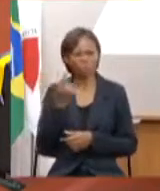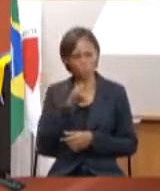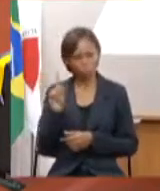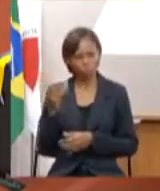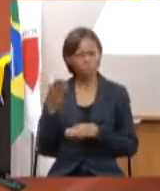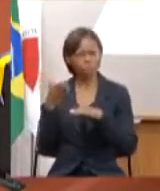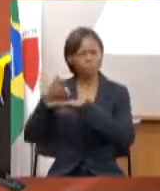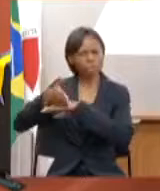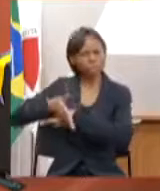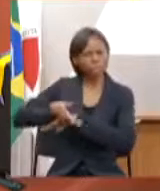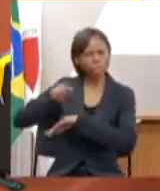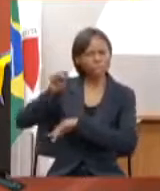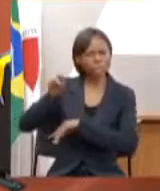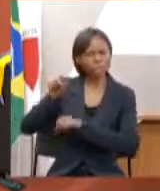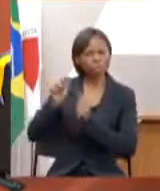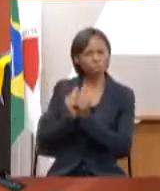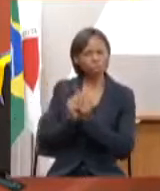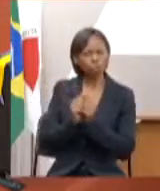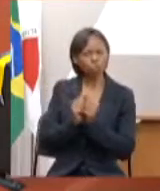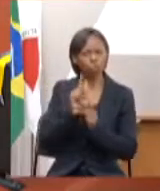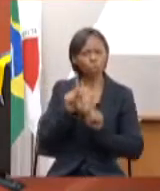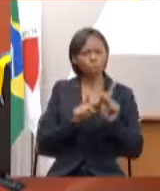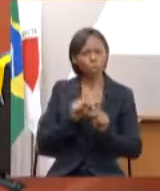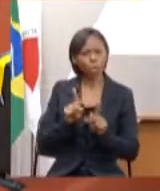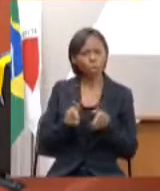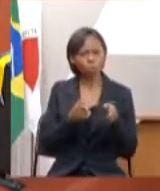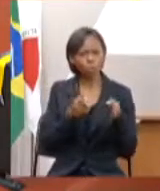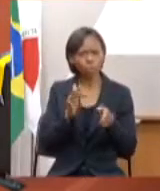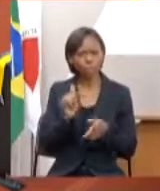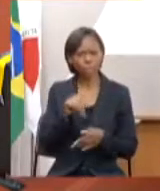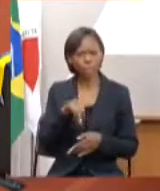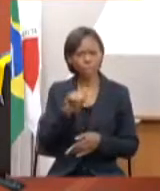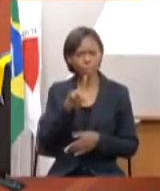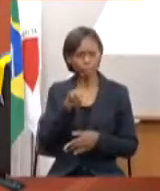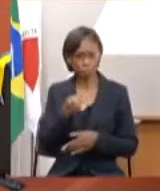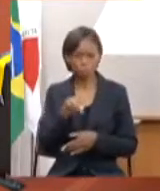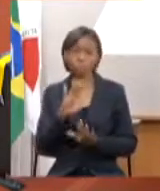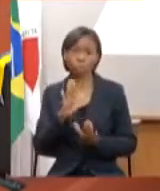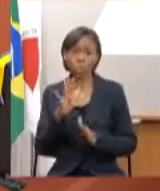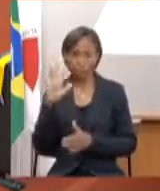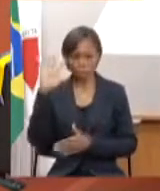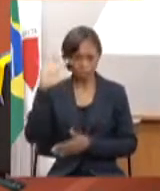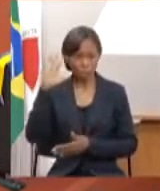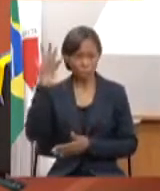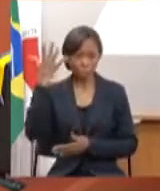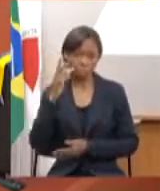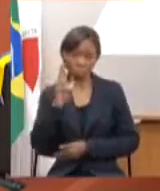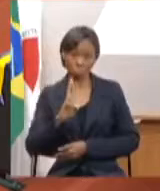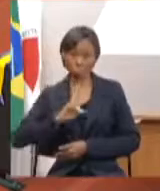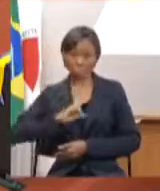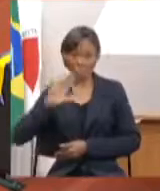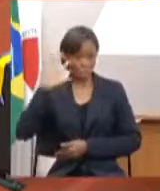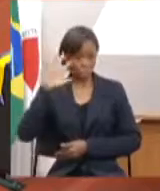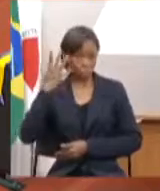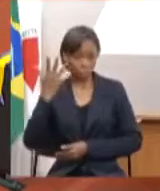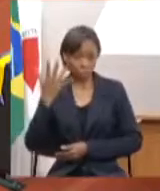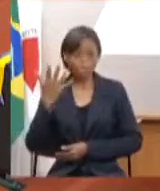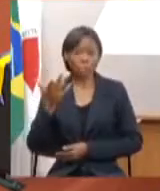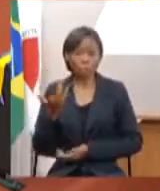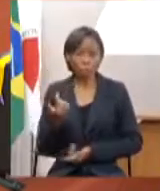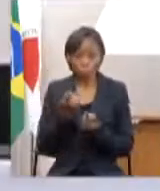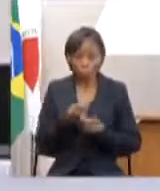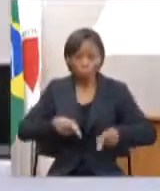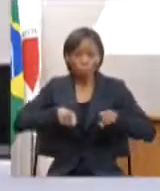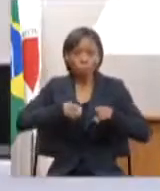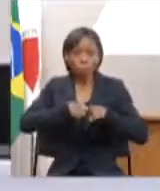esteve junto o pessoal do Rio Fanado a resposta foi que estava resolvido inclusive que o convênio com o consórcio tinha